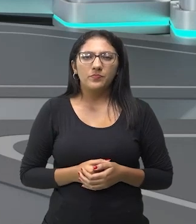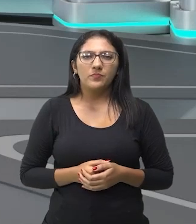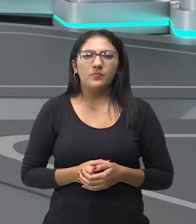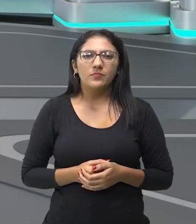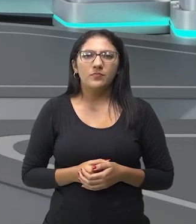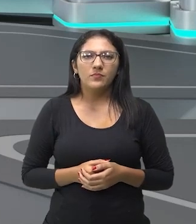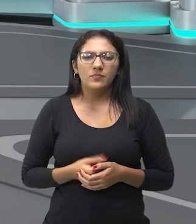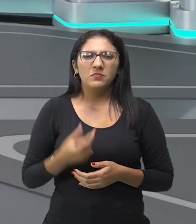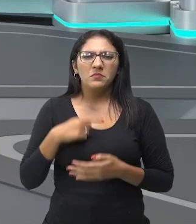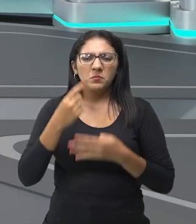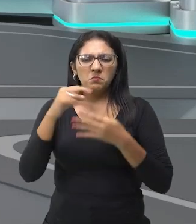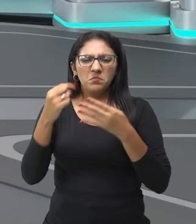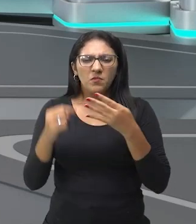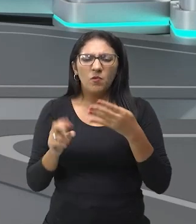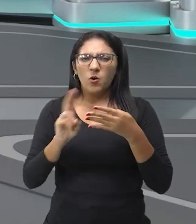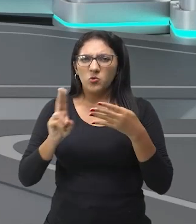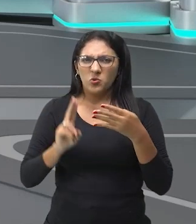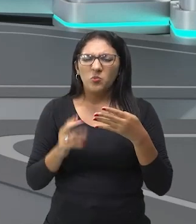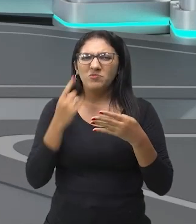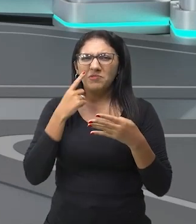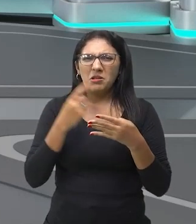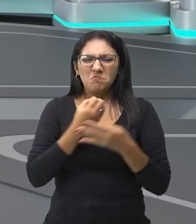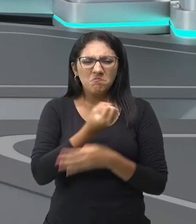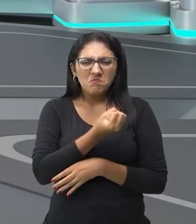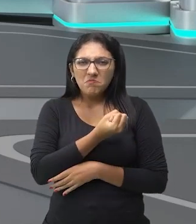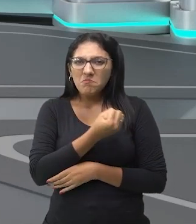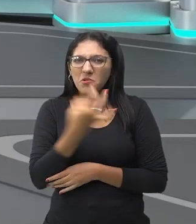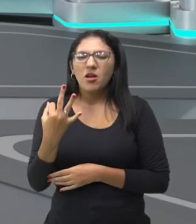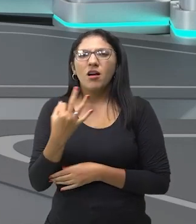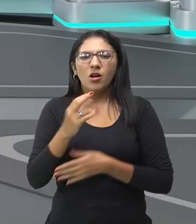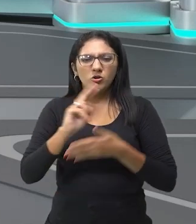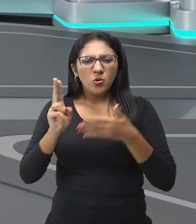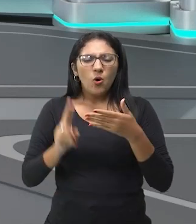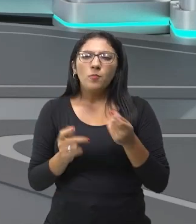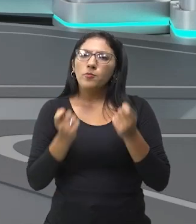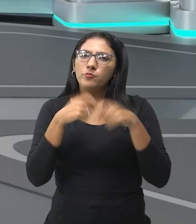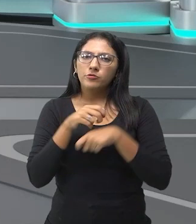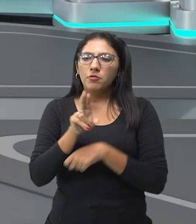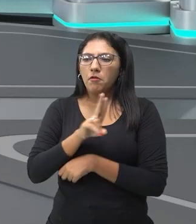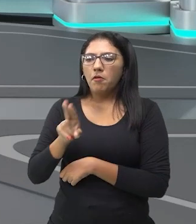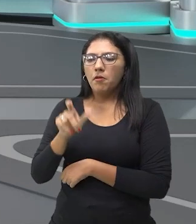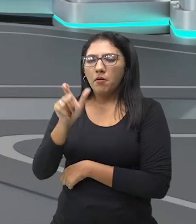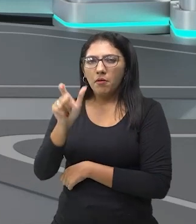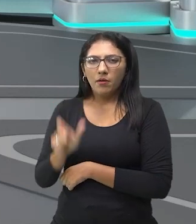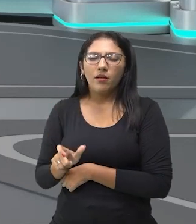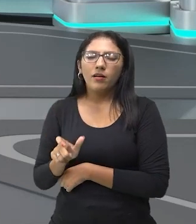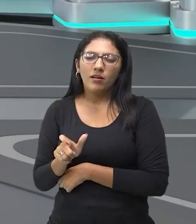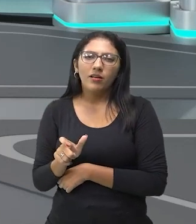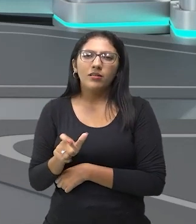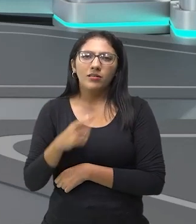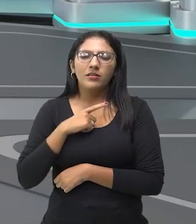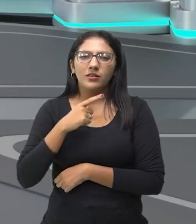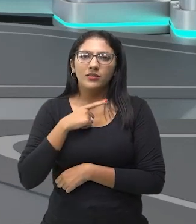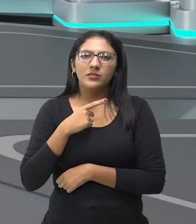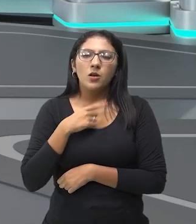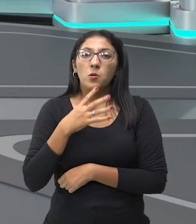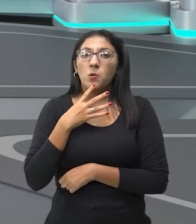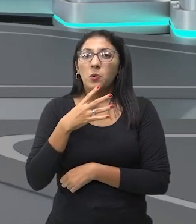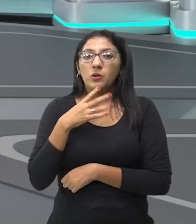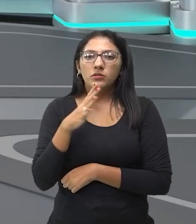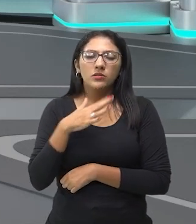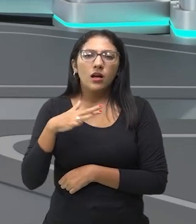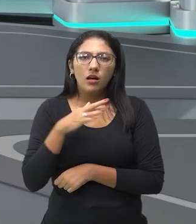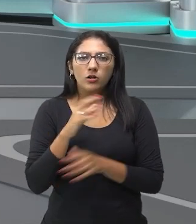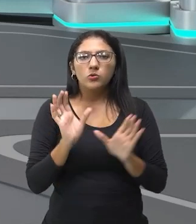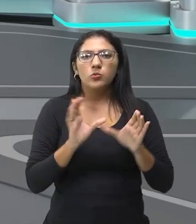Argentina e Franceschina. Olha só quantos nomes essa Zerpineta e Colombina, ela é conhecida na